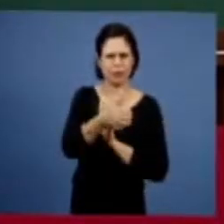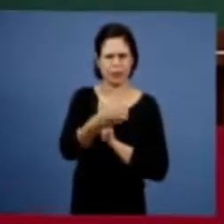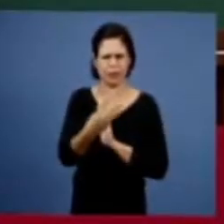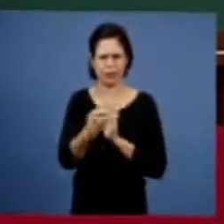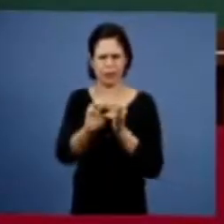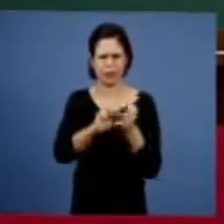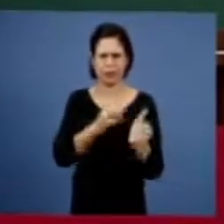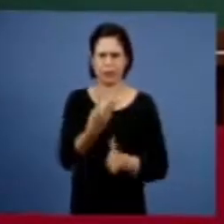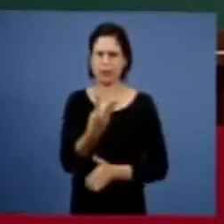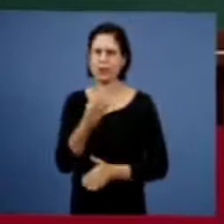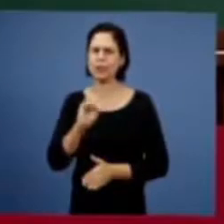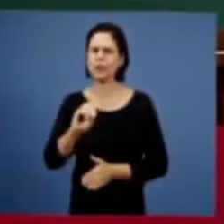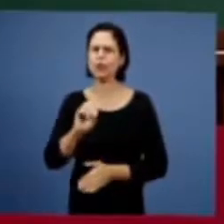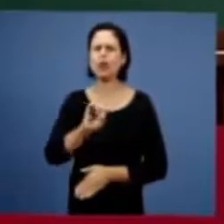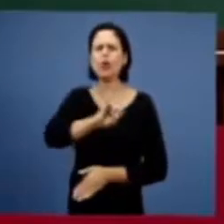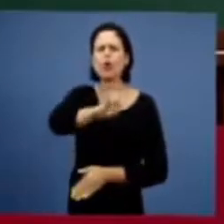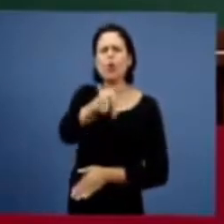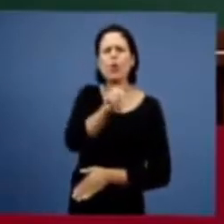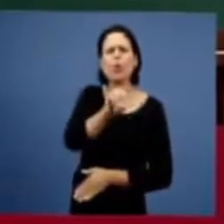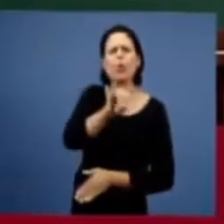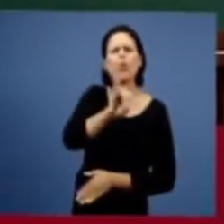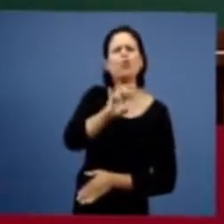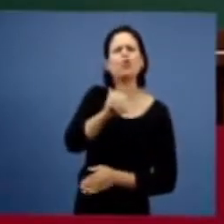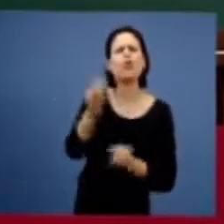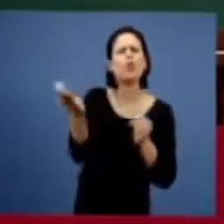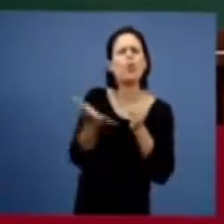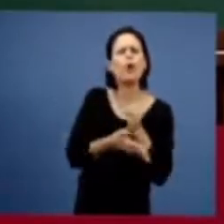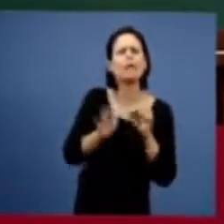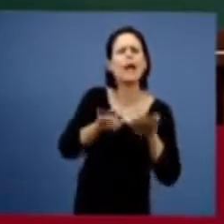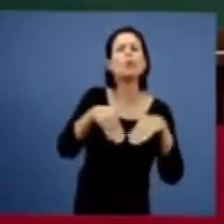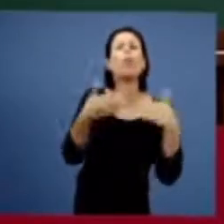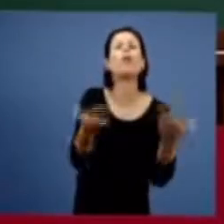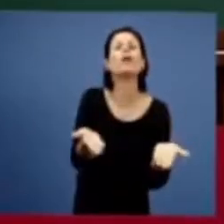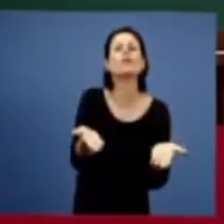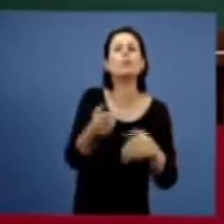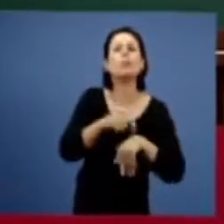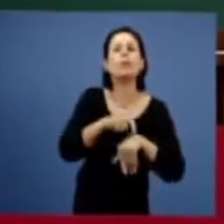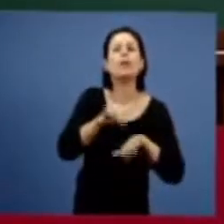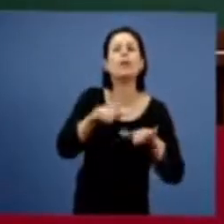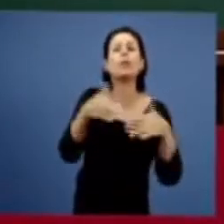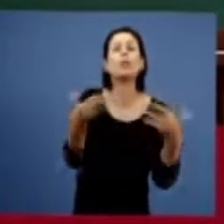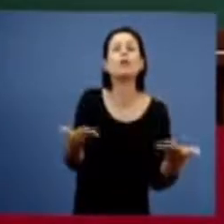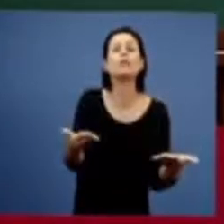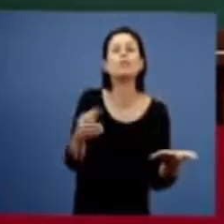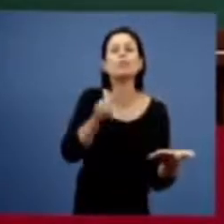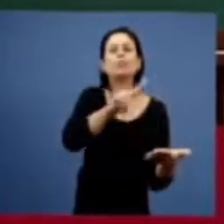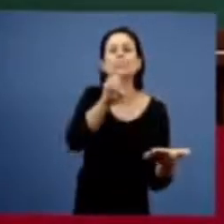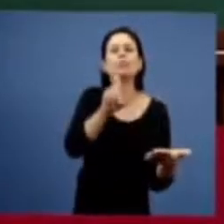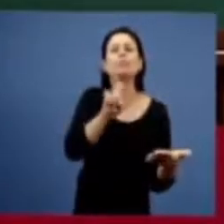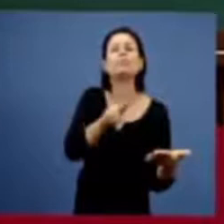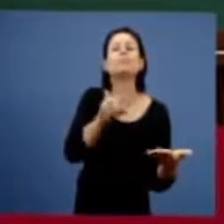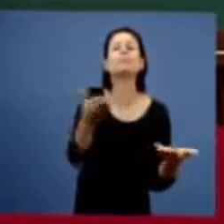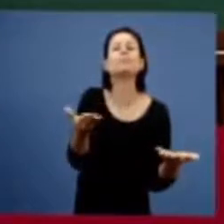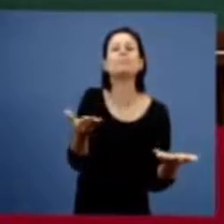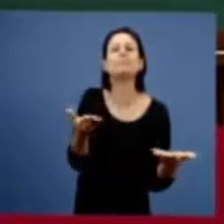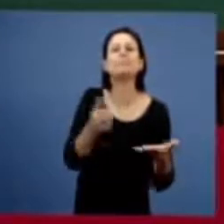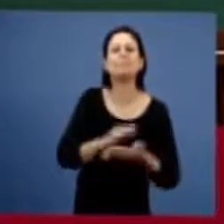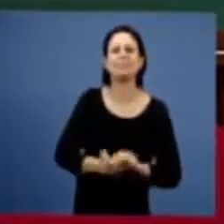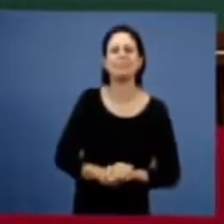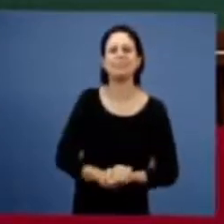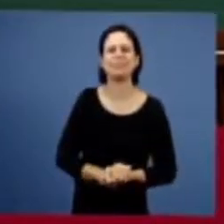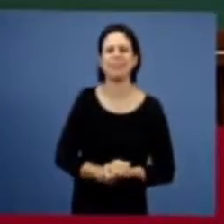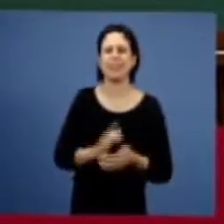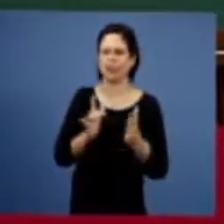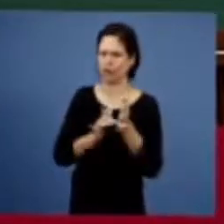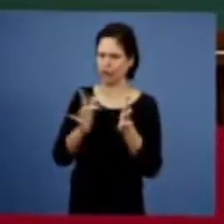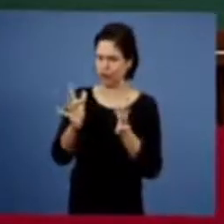quando o joio será retirado, essa é a pergunta, faltou só o ponto de interrogação aqui na pergunta, aí o Senhor